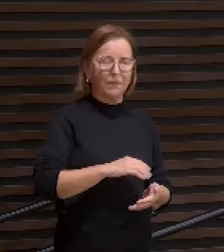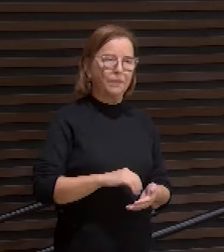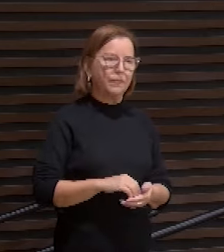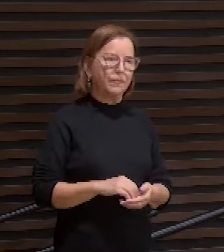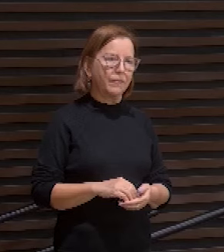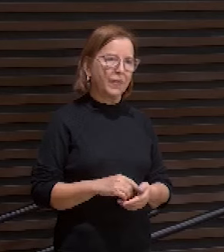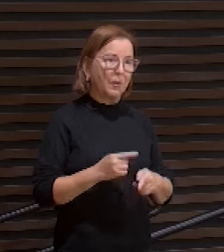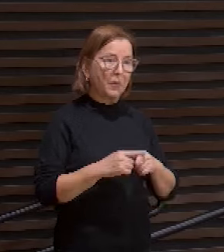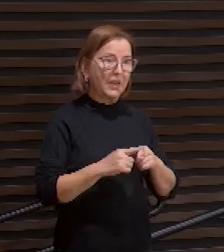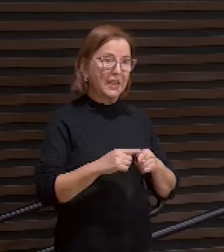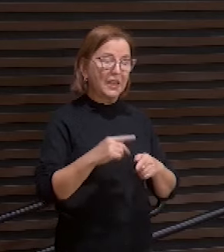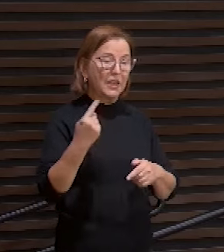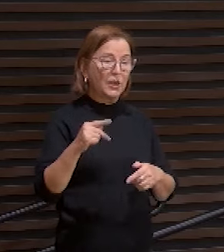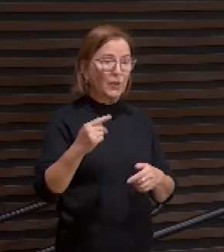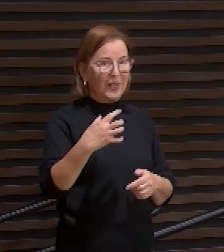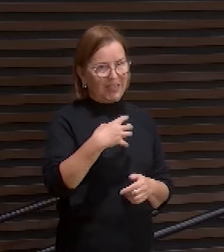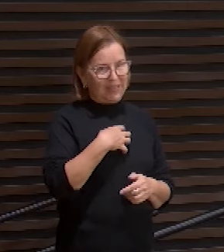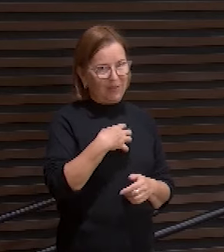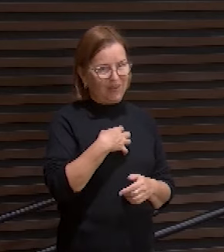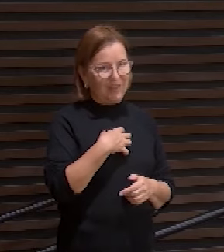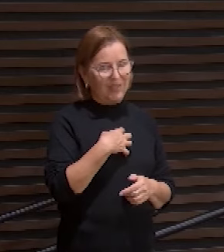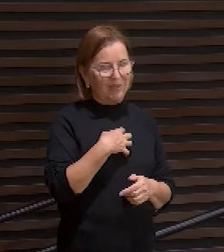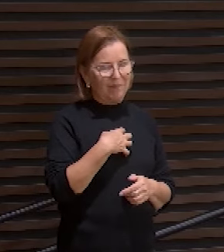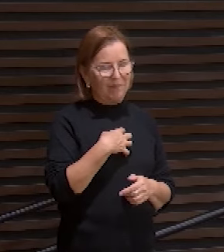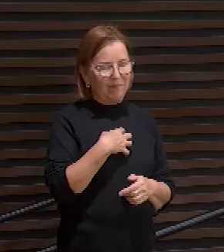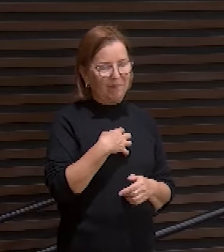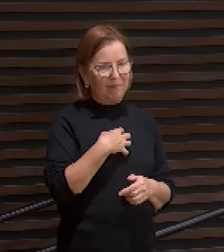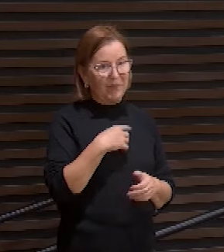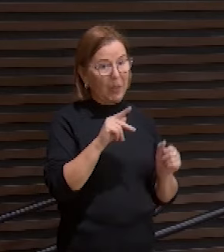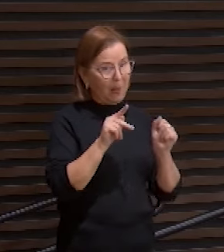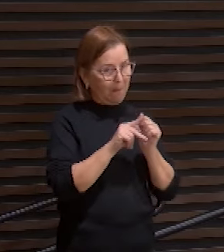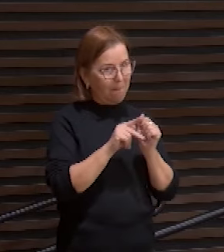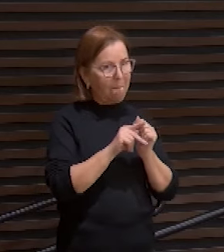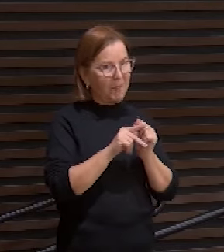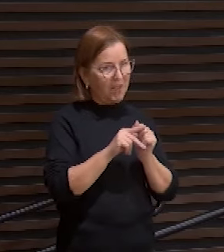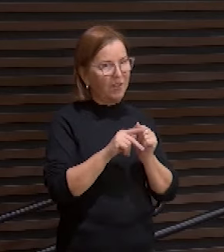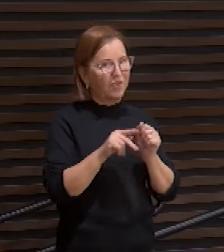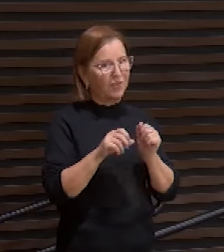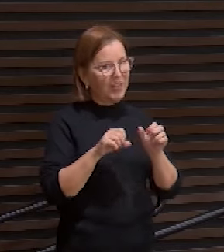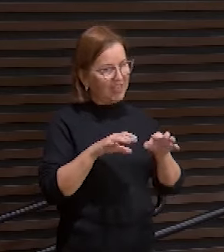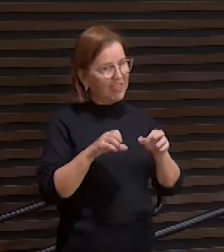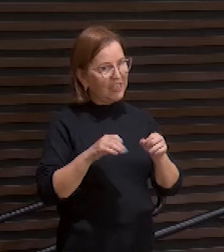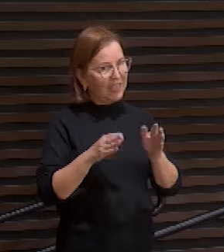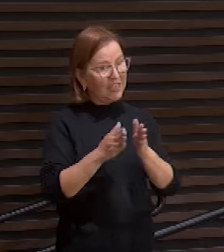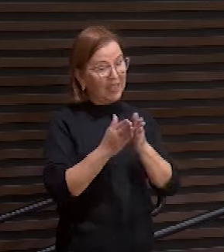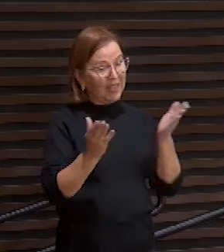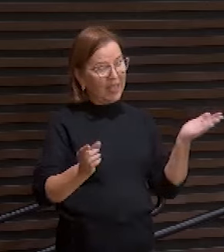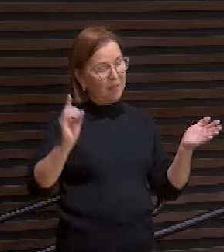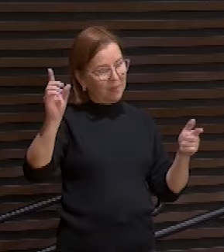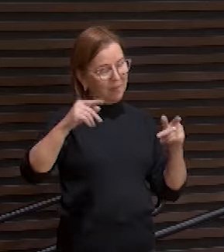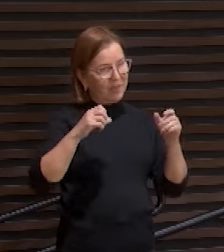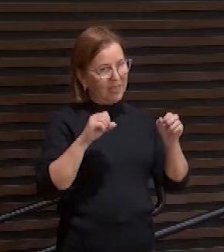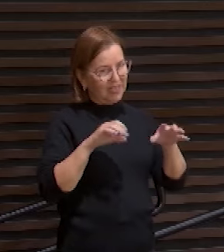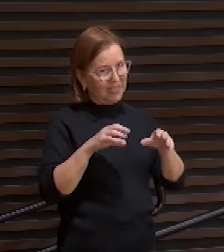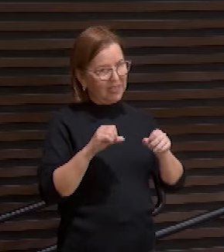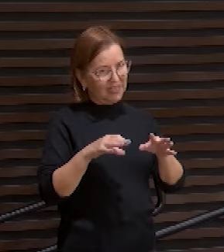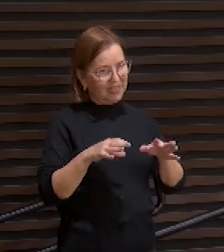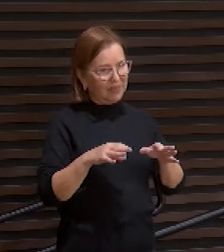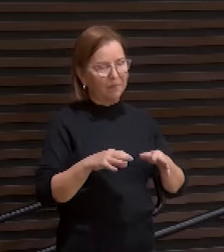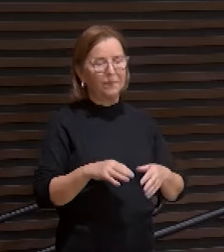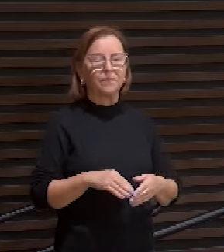porque essa é a sua natureza é o que Pedro ensina é o que a Bíblia ensina é o que este cântico ensina